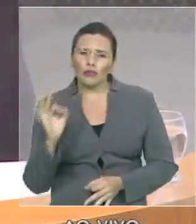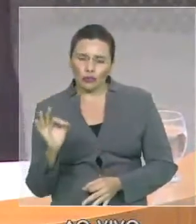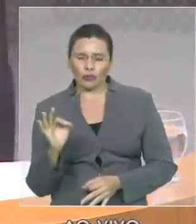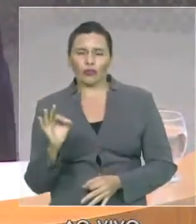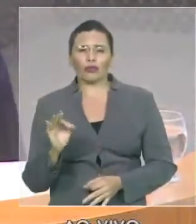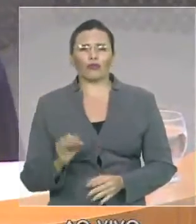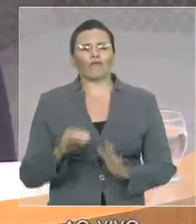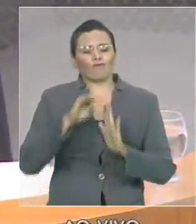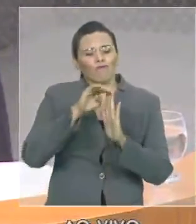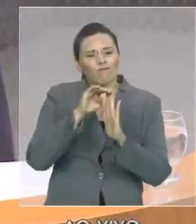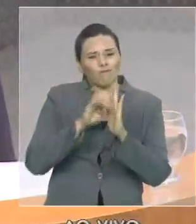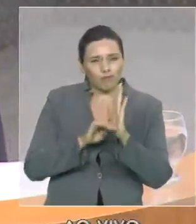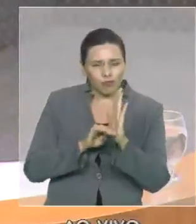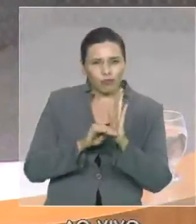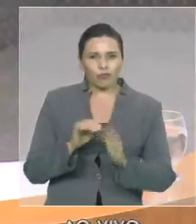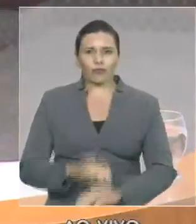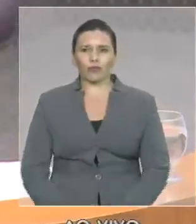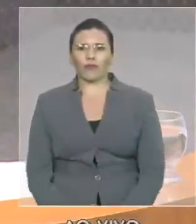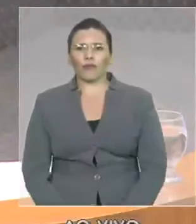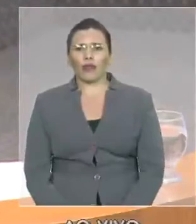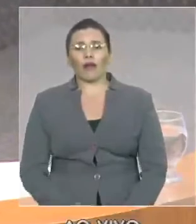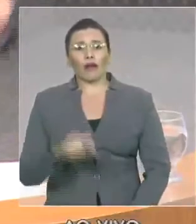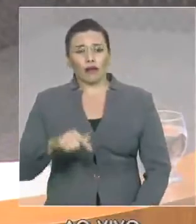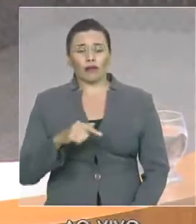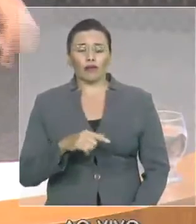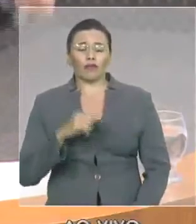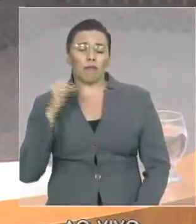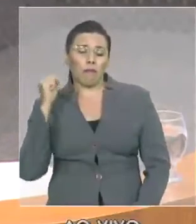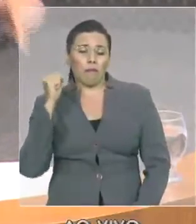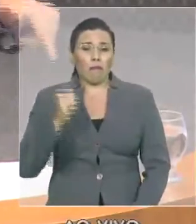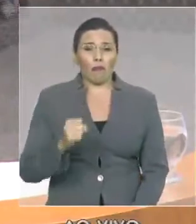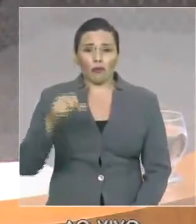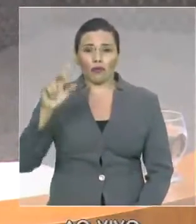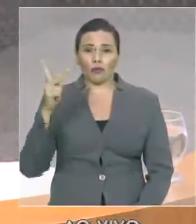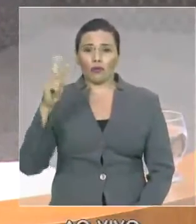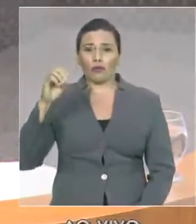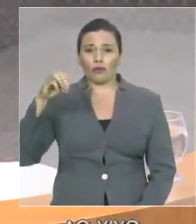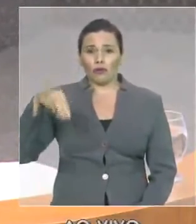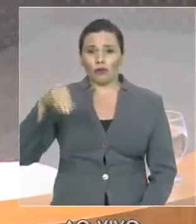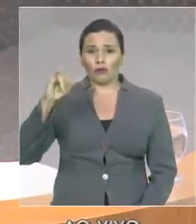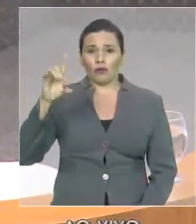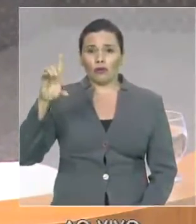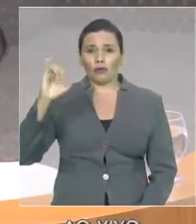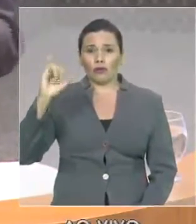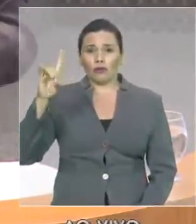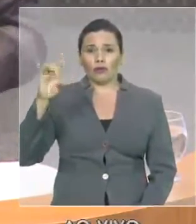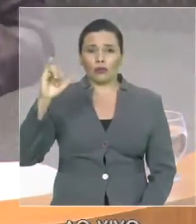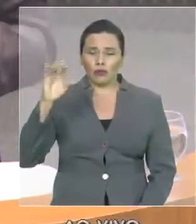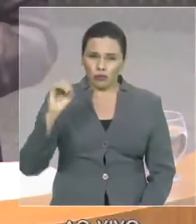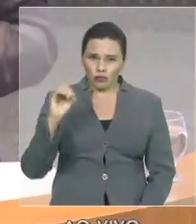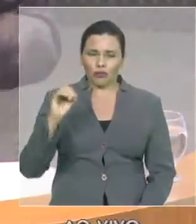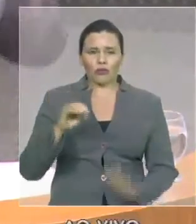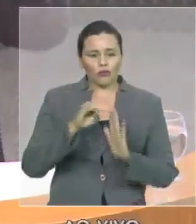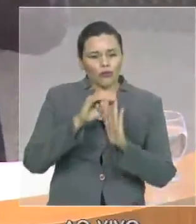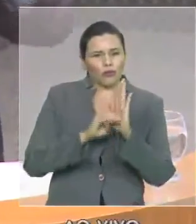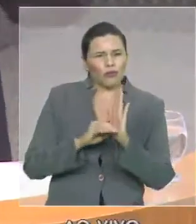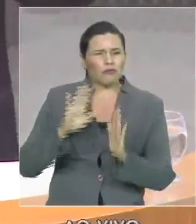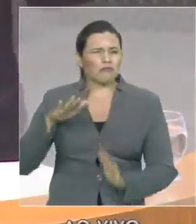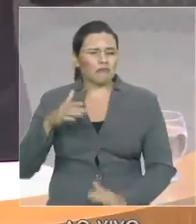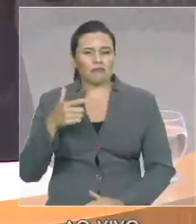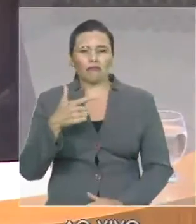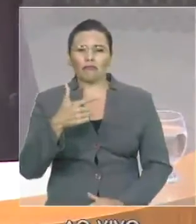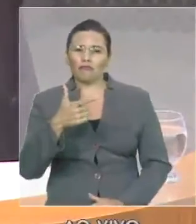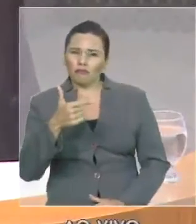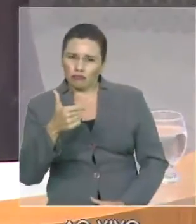8%, em homicídios chegamos a 12%. Temos uma dificuldade nos crimes contra o patrimônio. E estamos